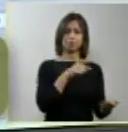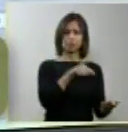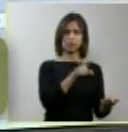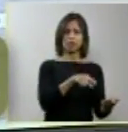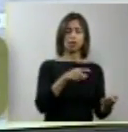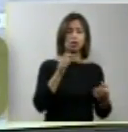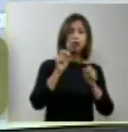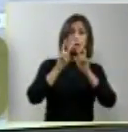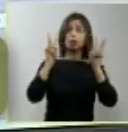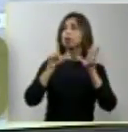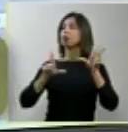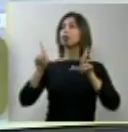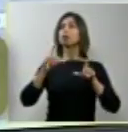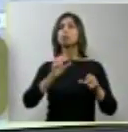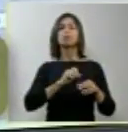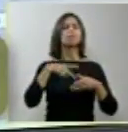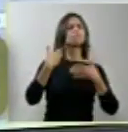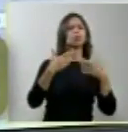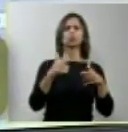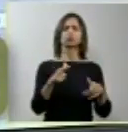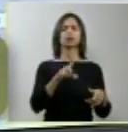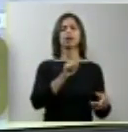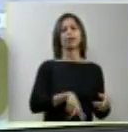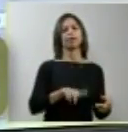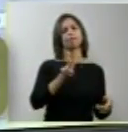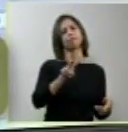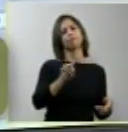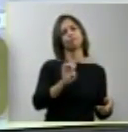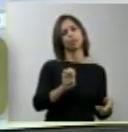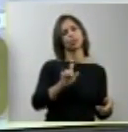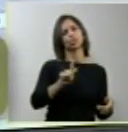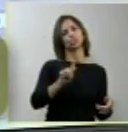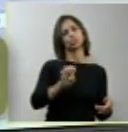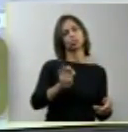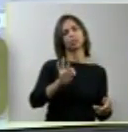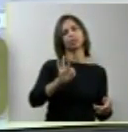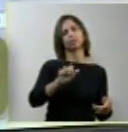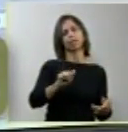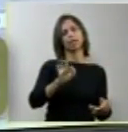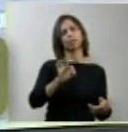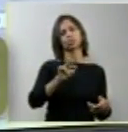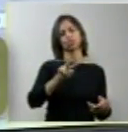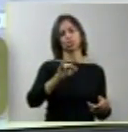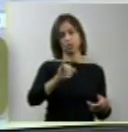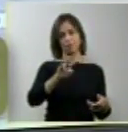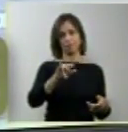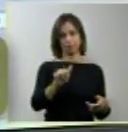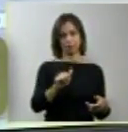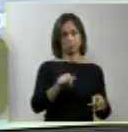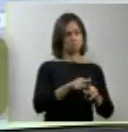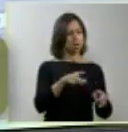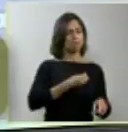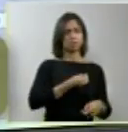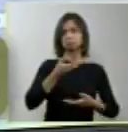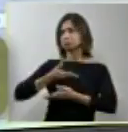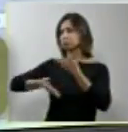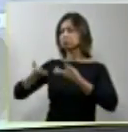sobrevive numa fase terminal. Mas ele não tem nenhuma vida de relação.